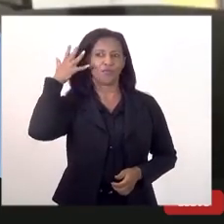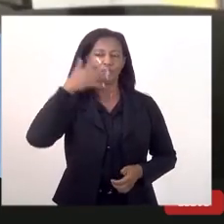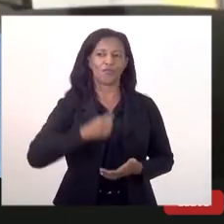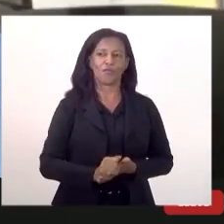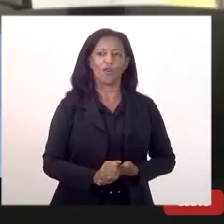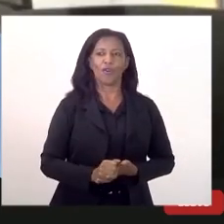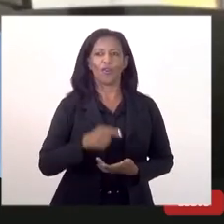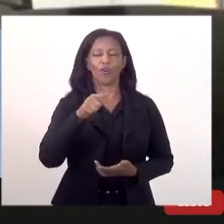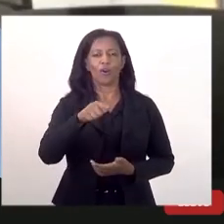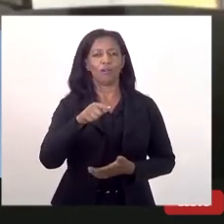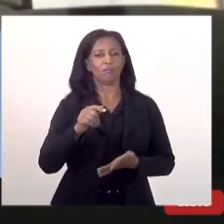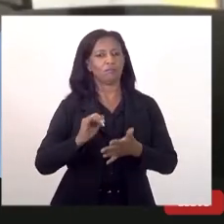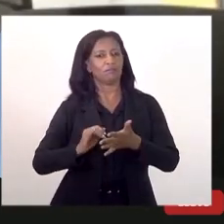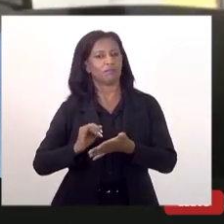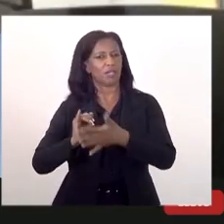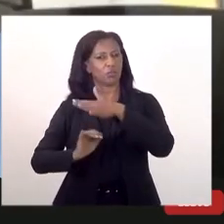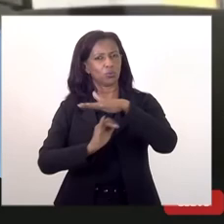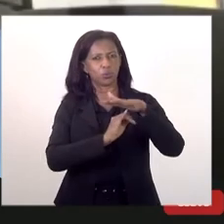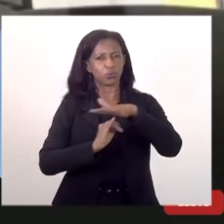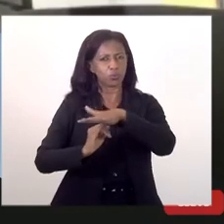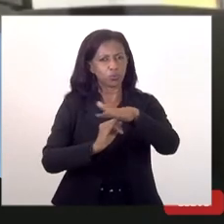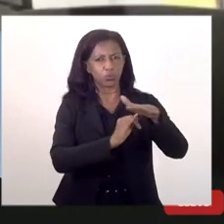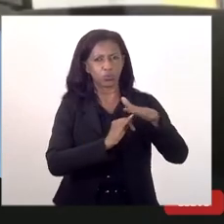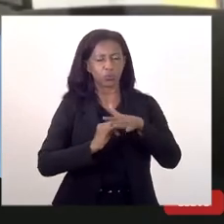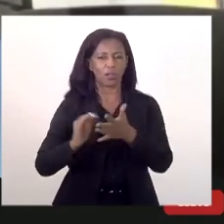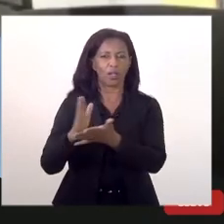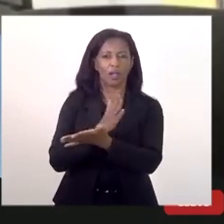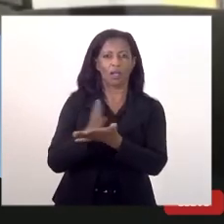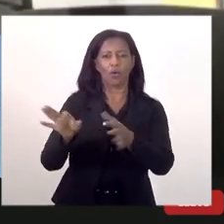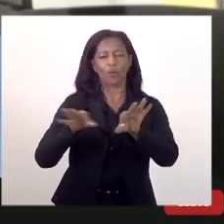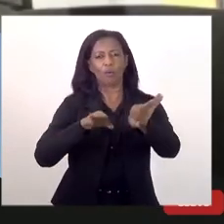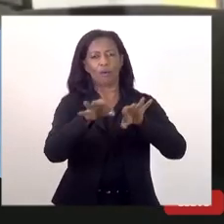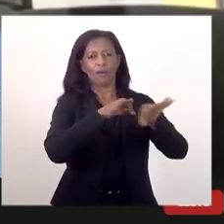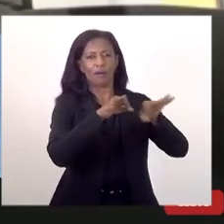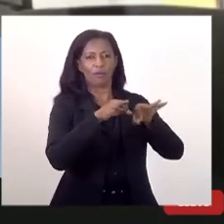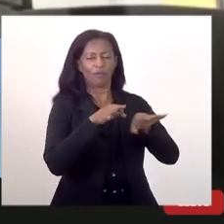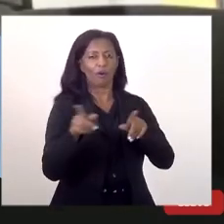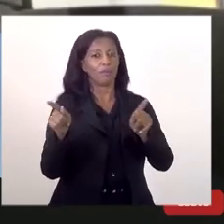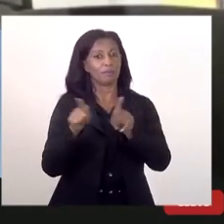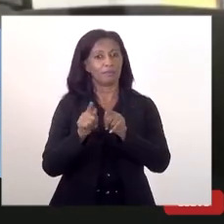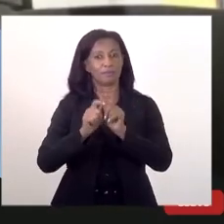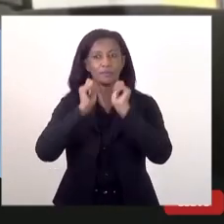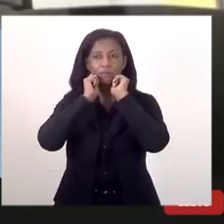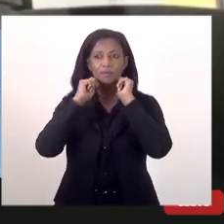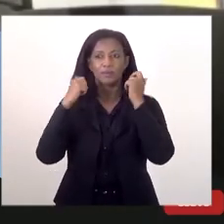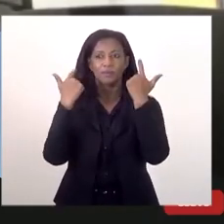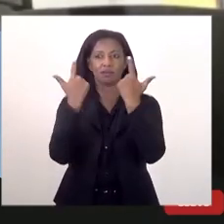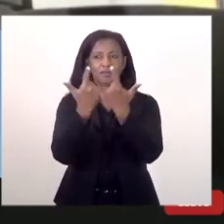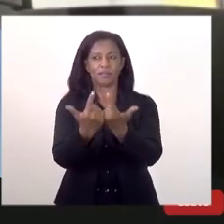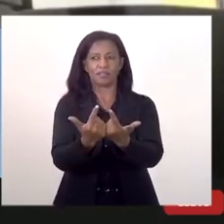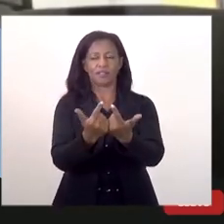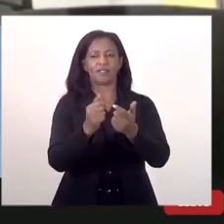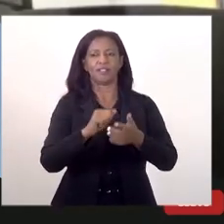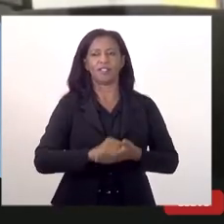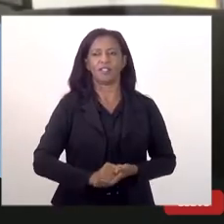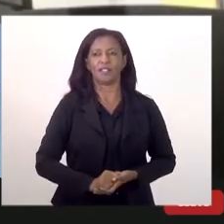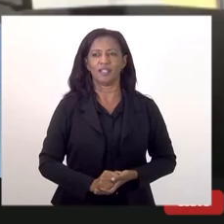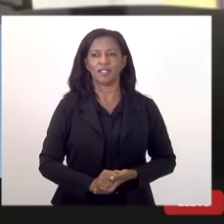com as entidades e de alguma forma aconselhar o legislativo no futuro